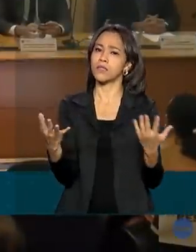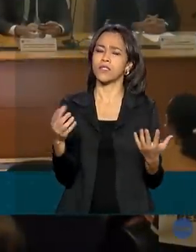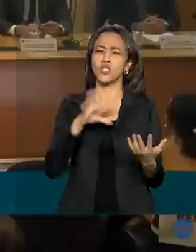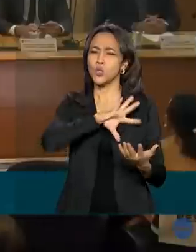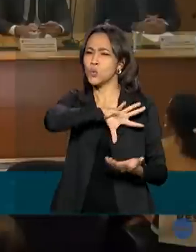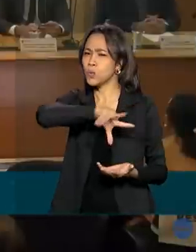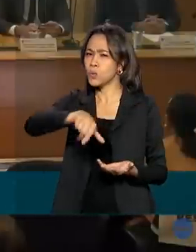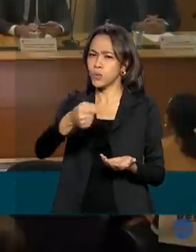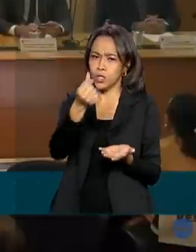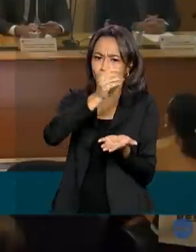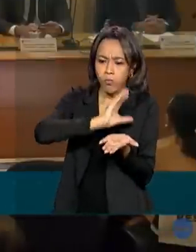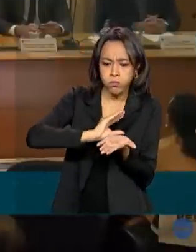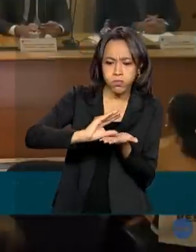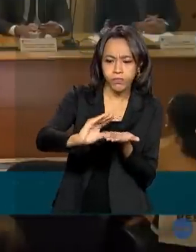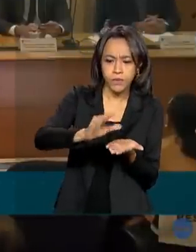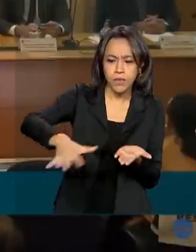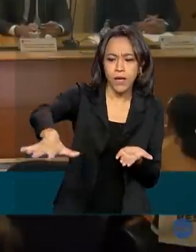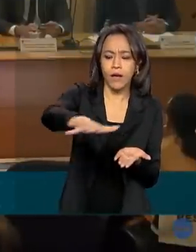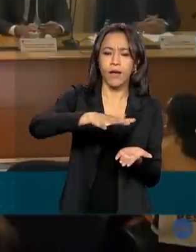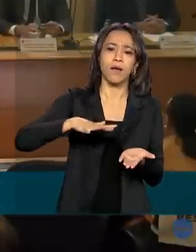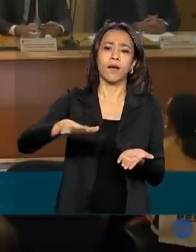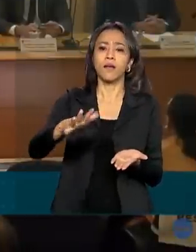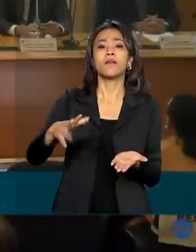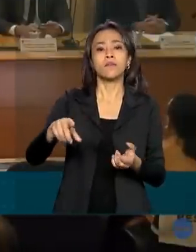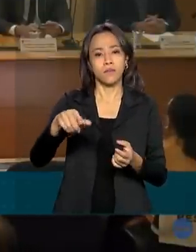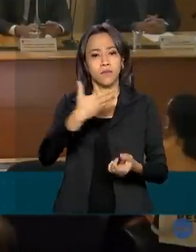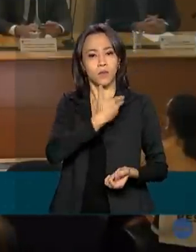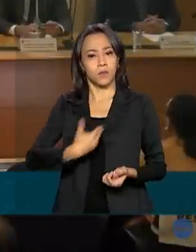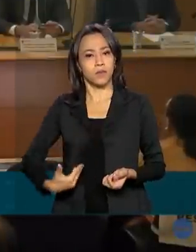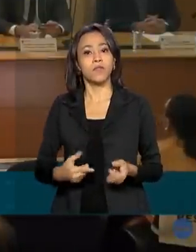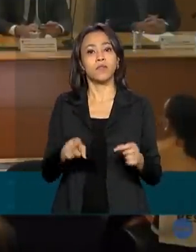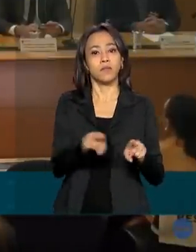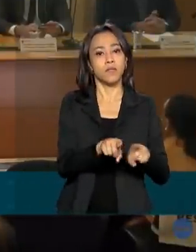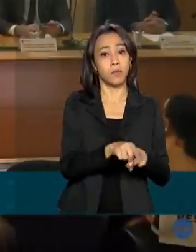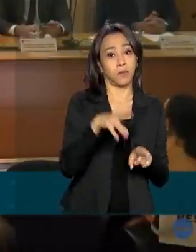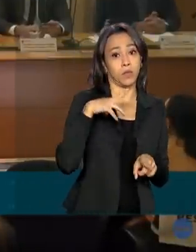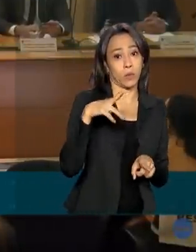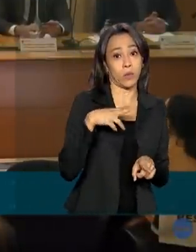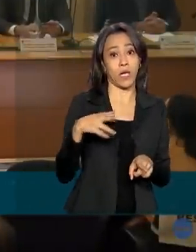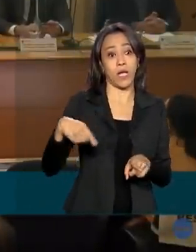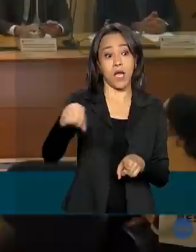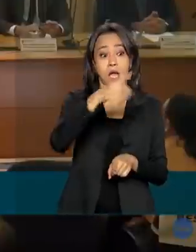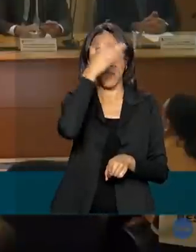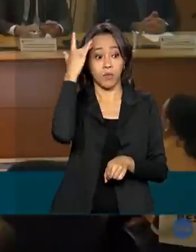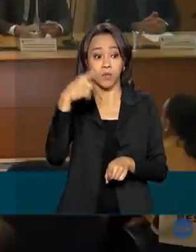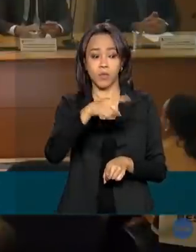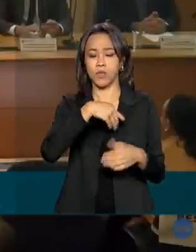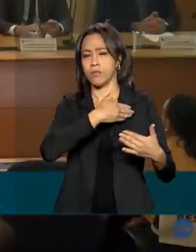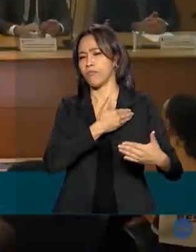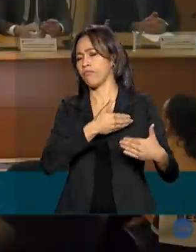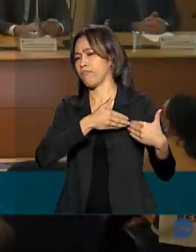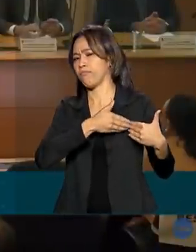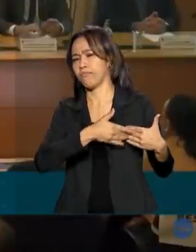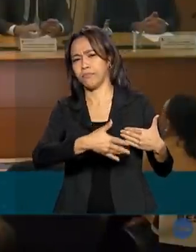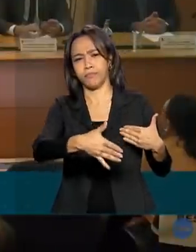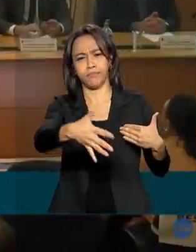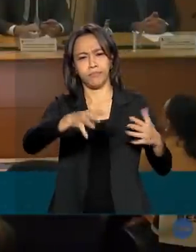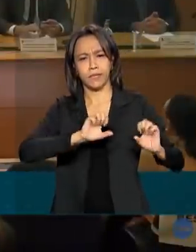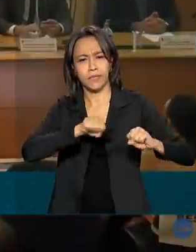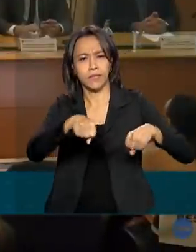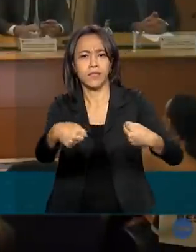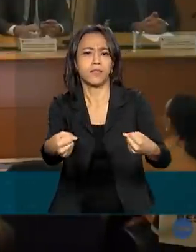investe nisso, público e, particularmente, da dedicação das pessoas ao longo da vida e do resultado final